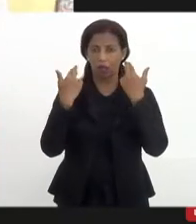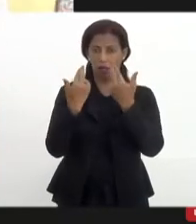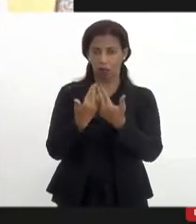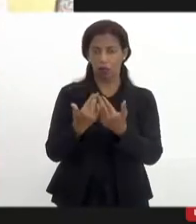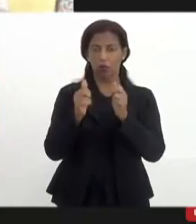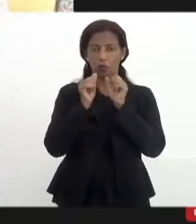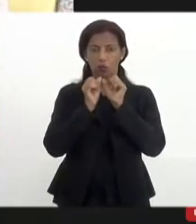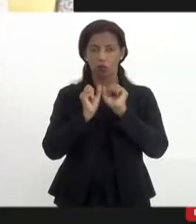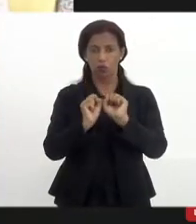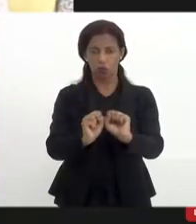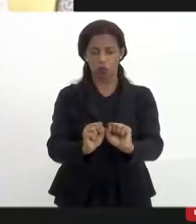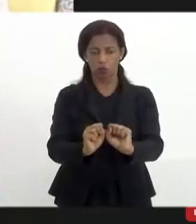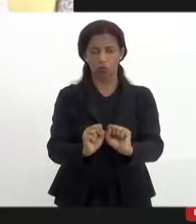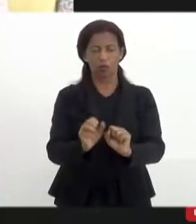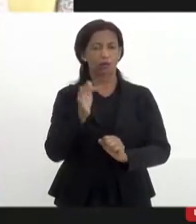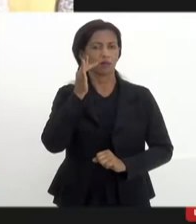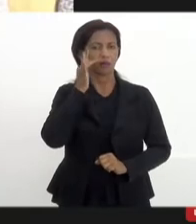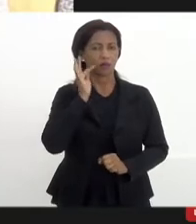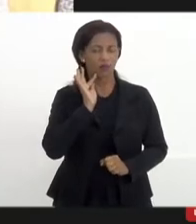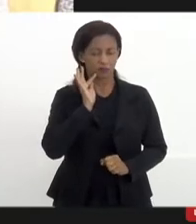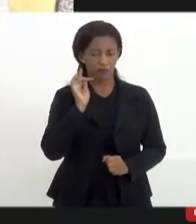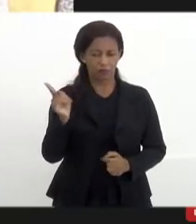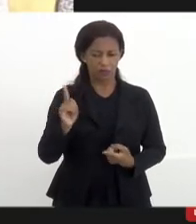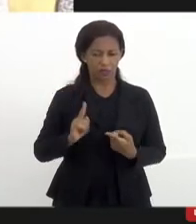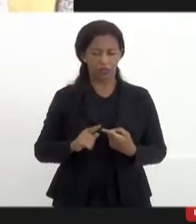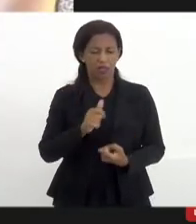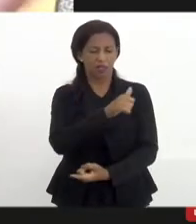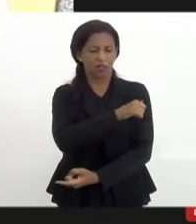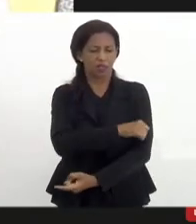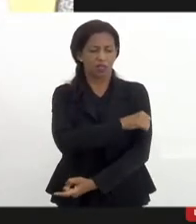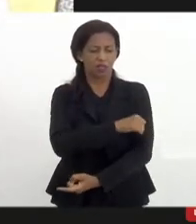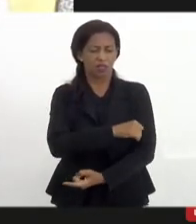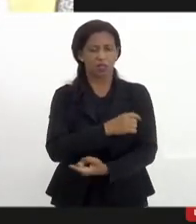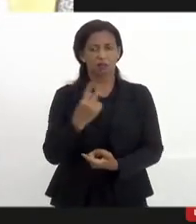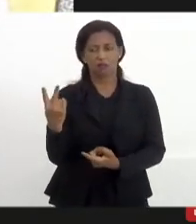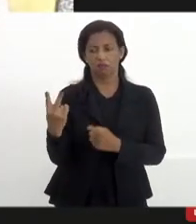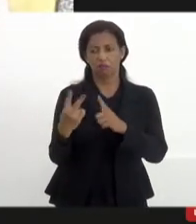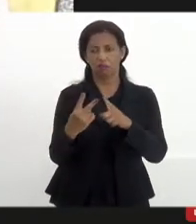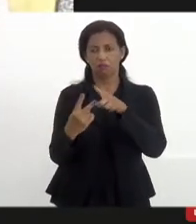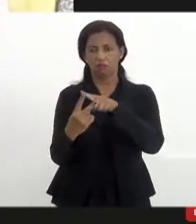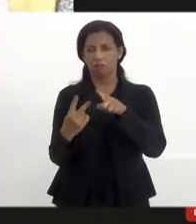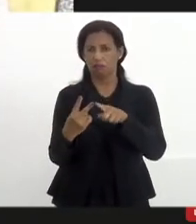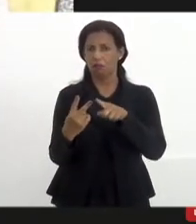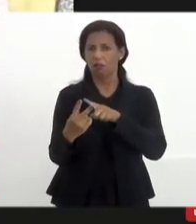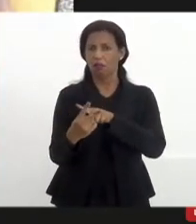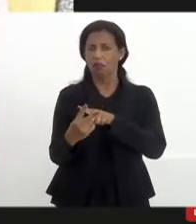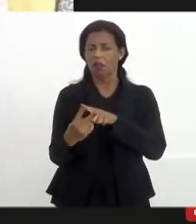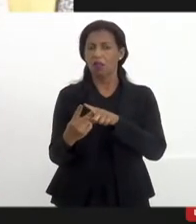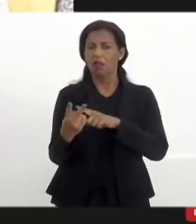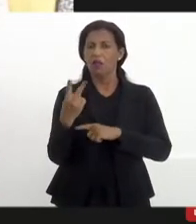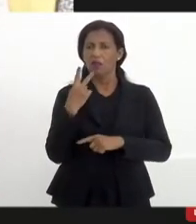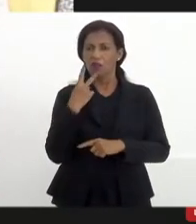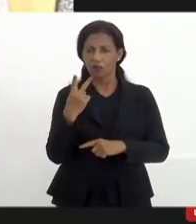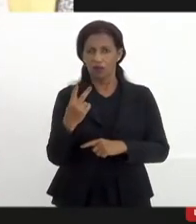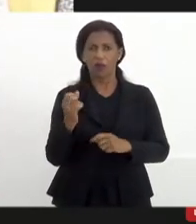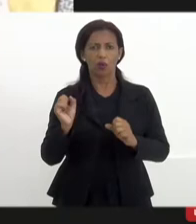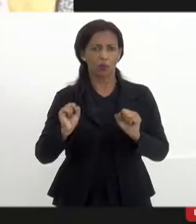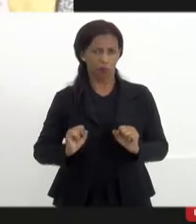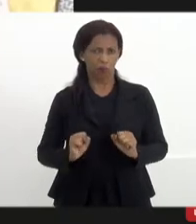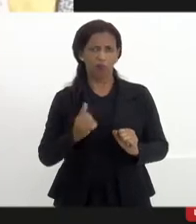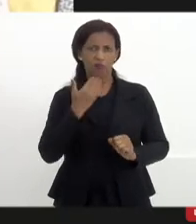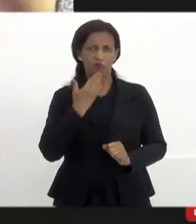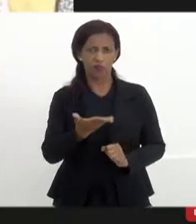assessorias do Flávio Serafini e da enfermeira Rejane. Essas duas assessorias se disponibilizaram porque a gente fez uma